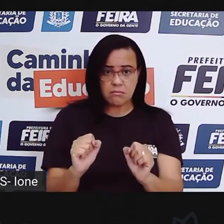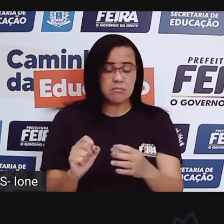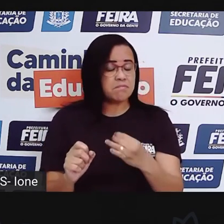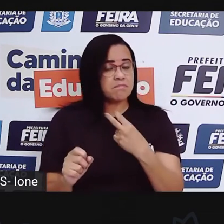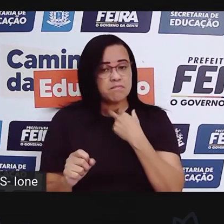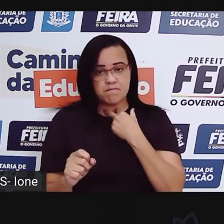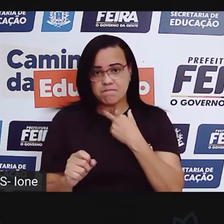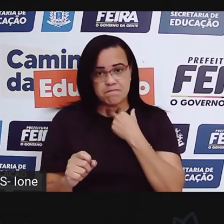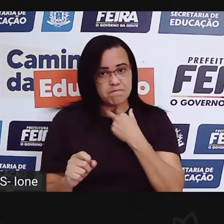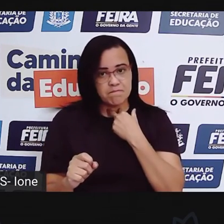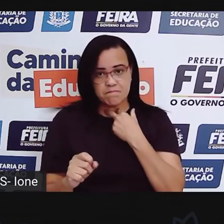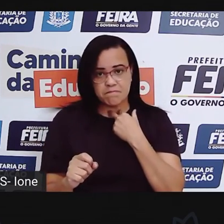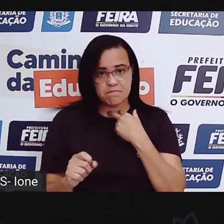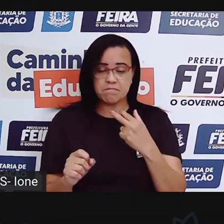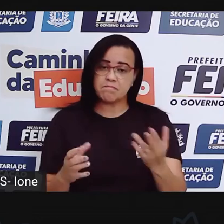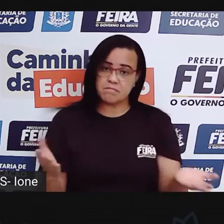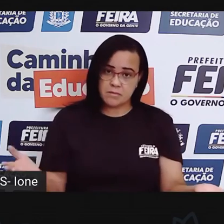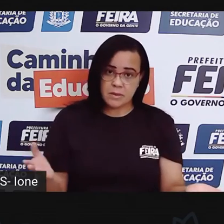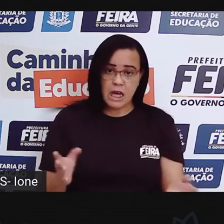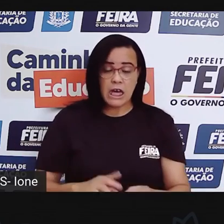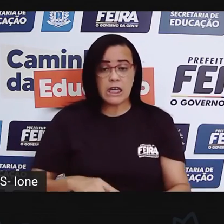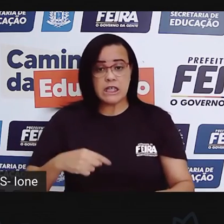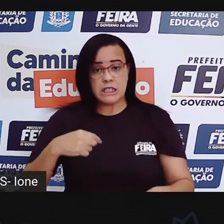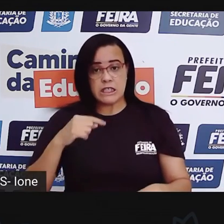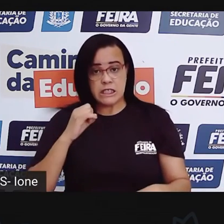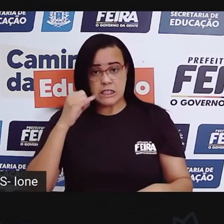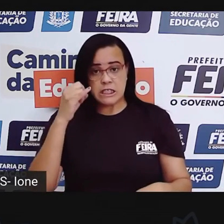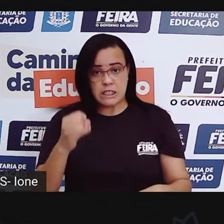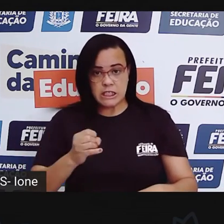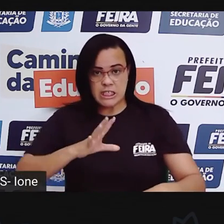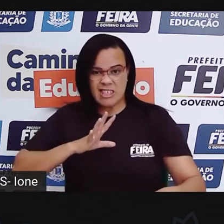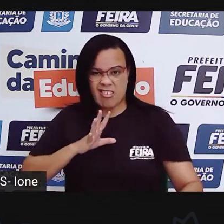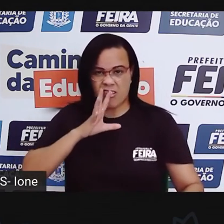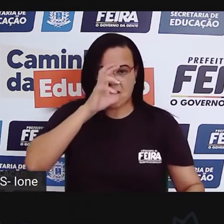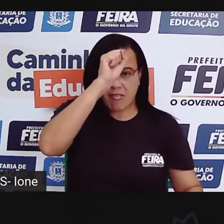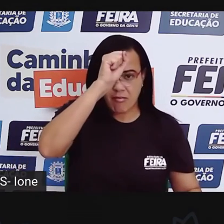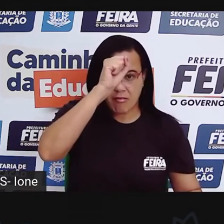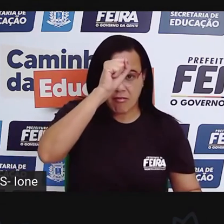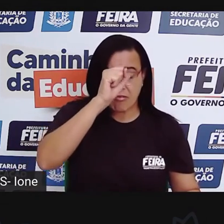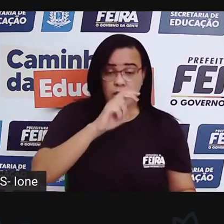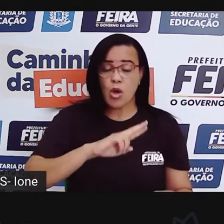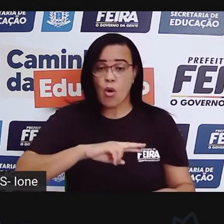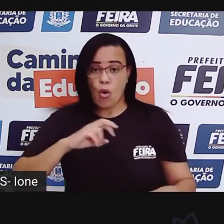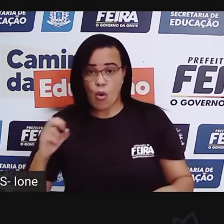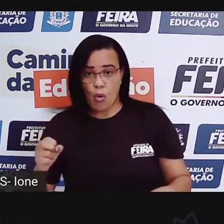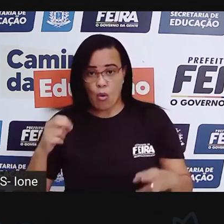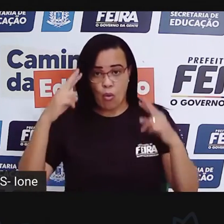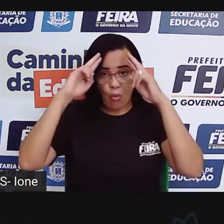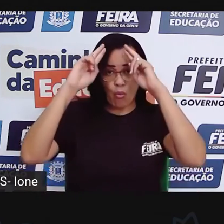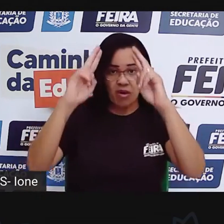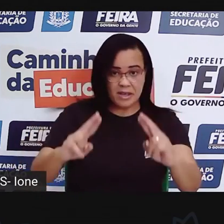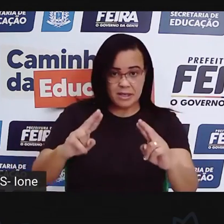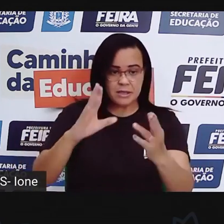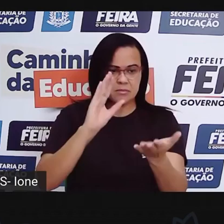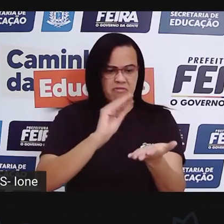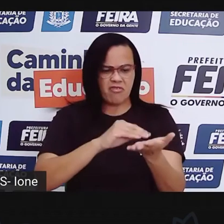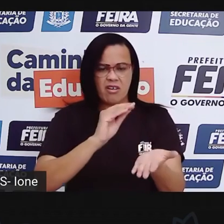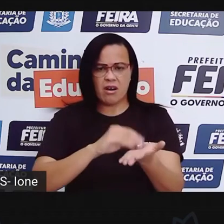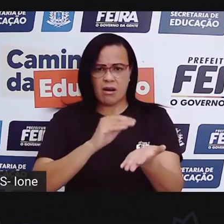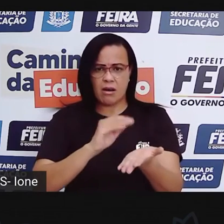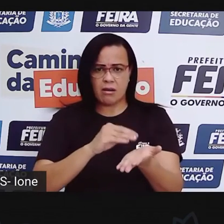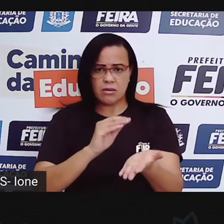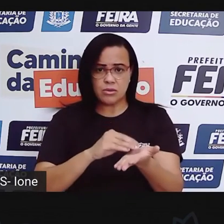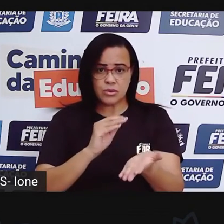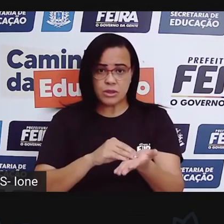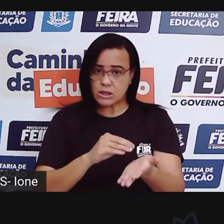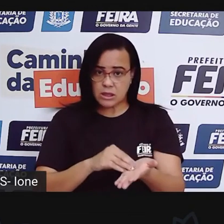também. E aí, quando a gente extrapola esse limite, né? Do respeito, é quando eu não considero que